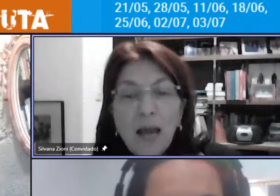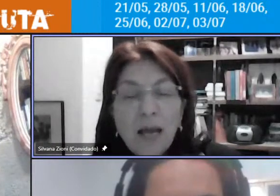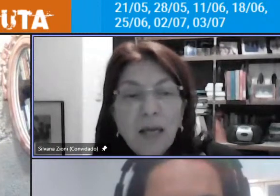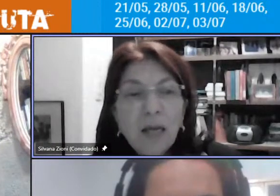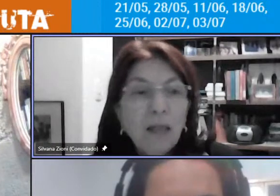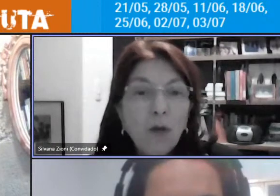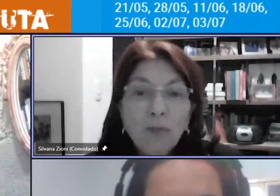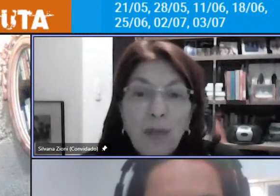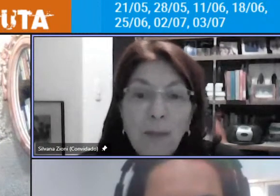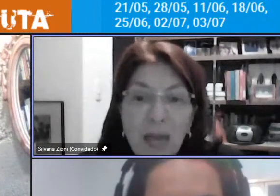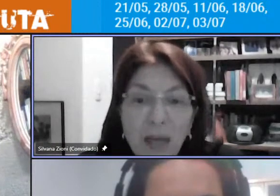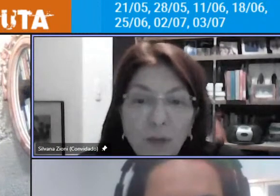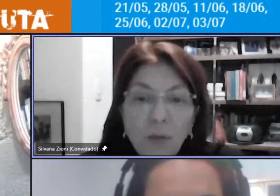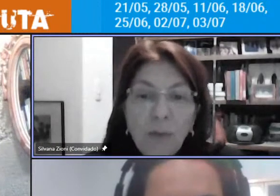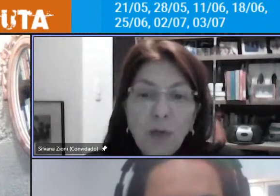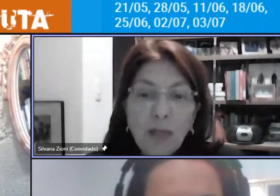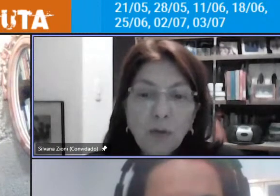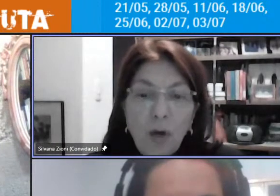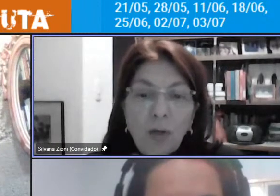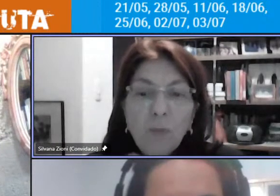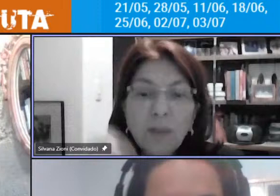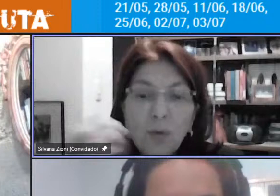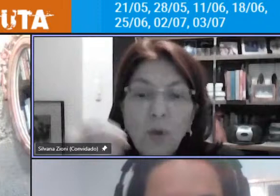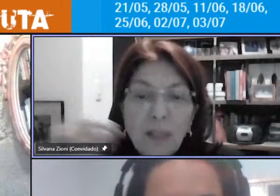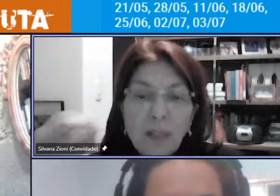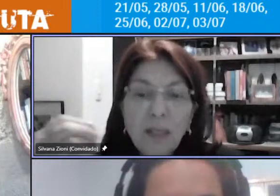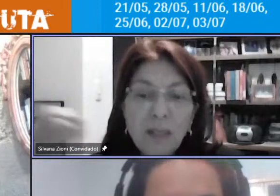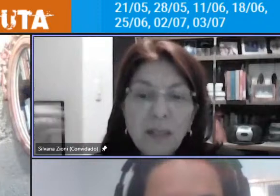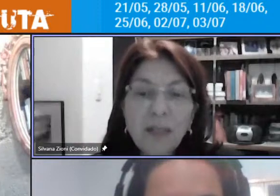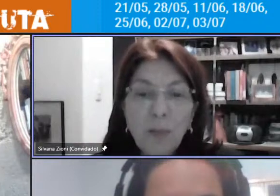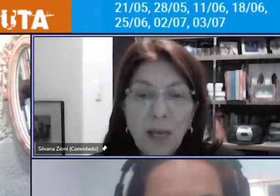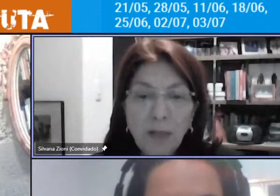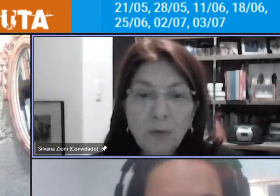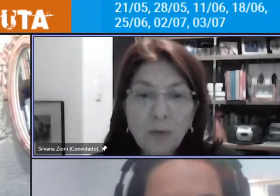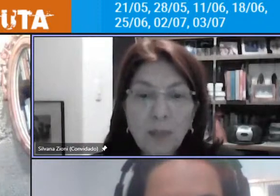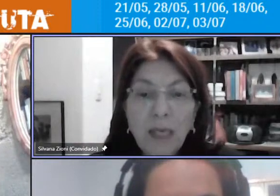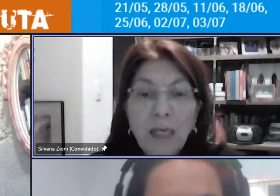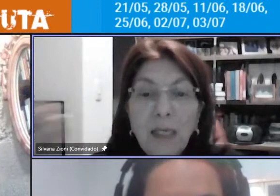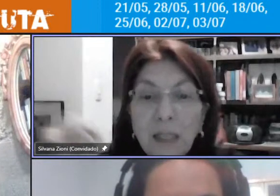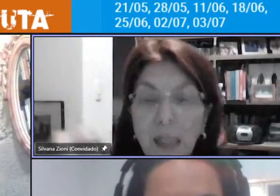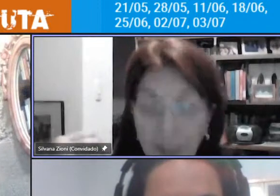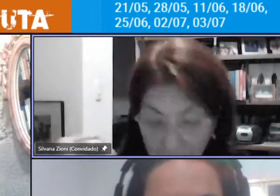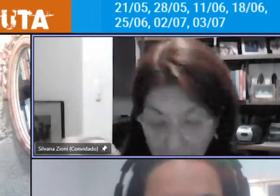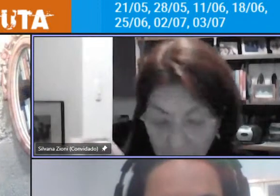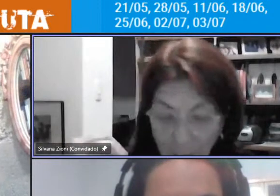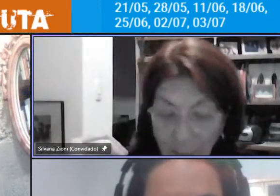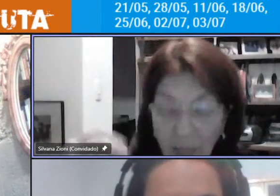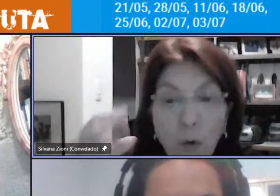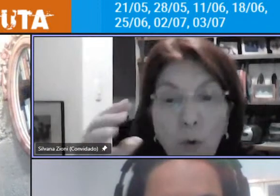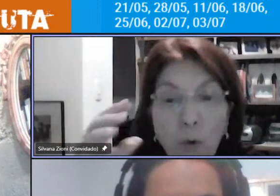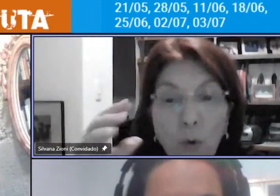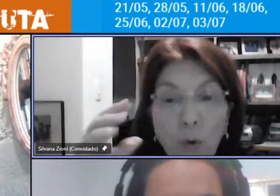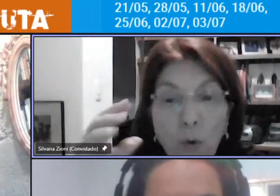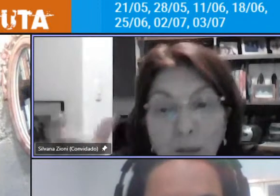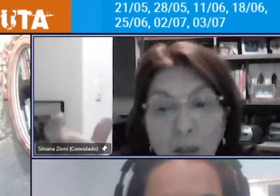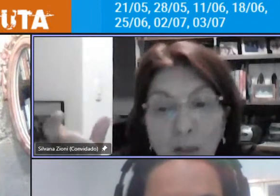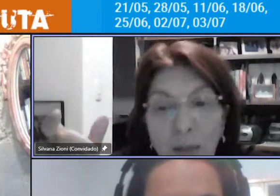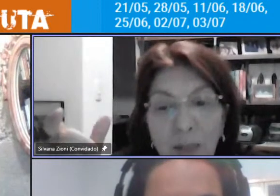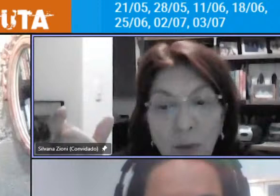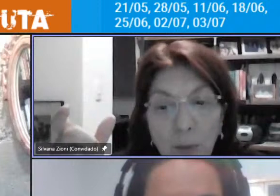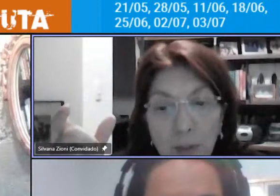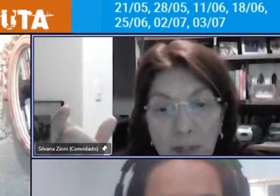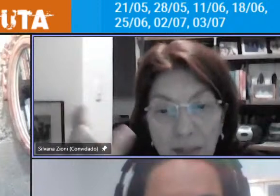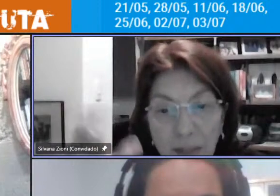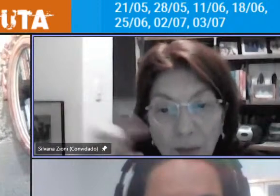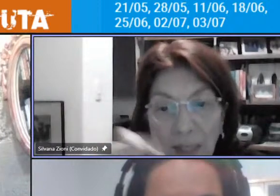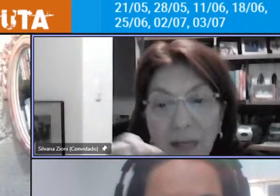acreditar que é um tremendo laboratório para todos esses aspectos e que o fenômeno